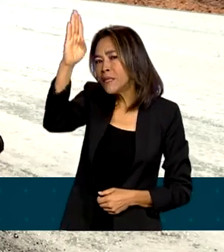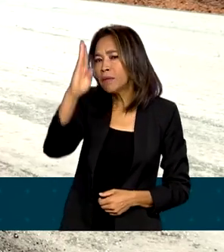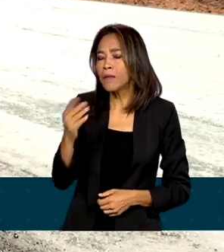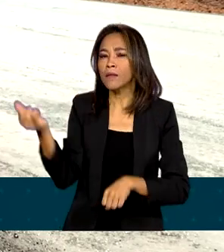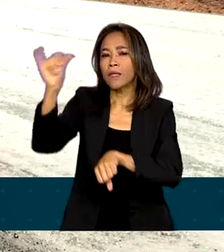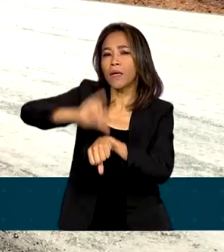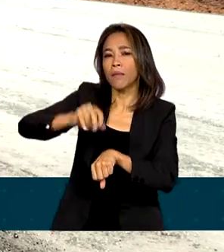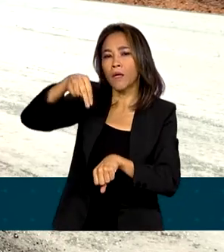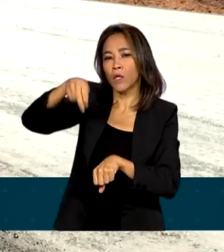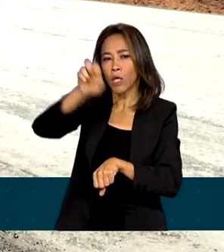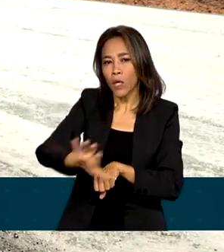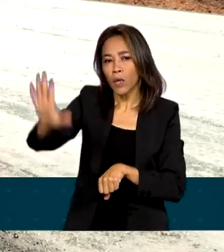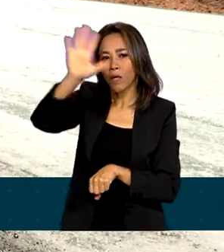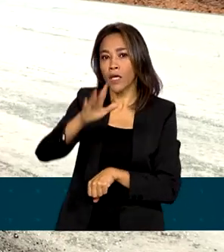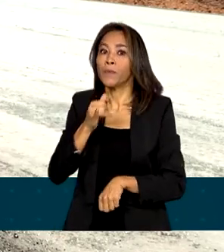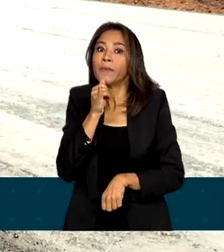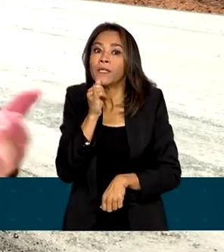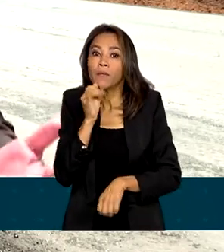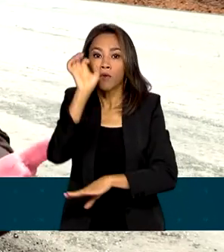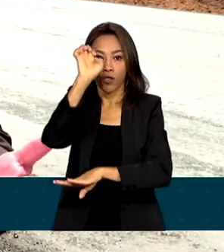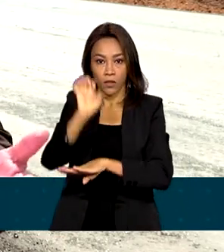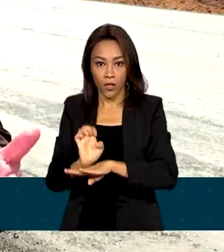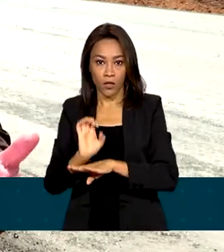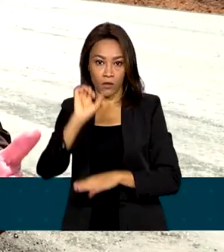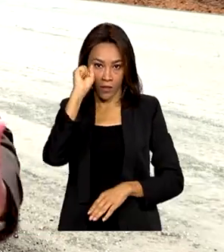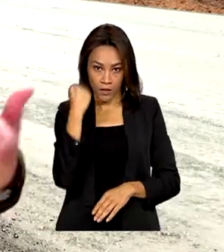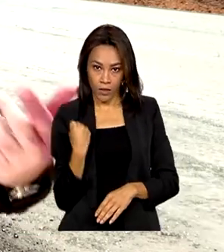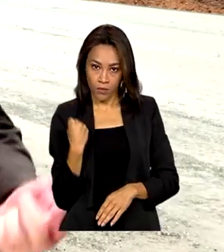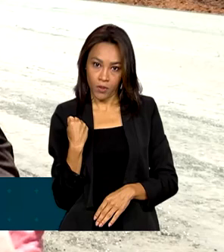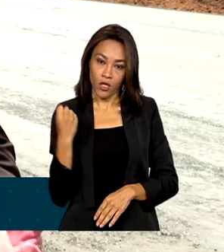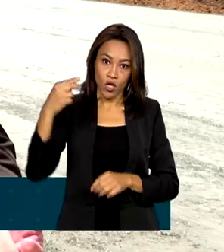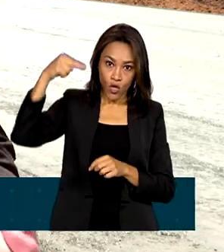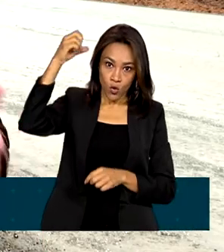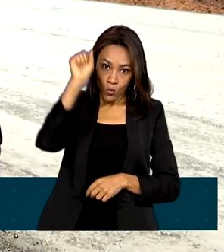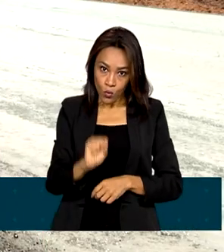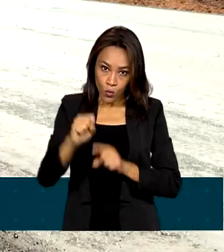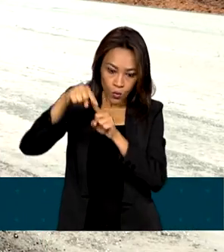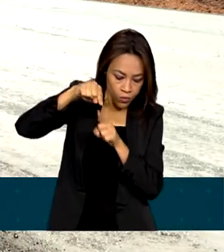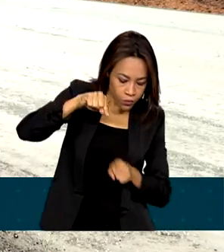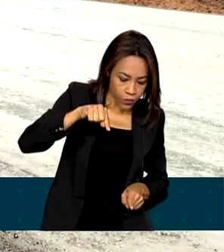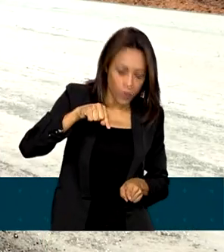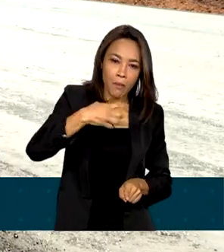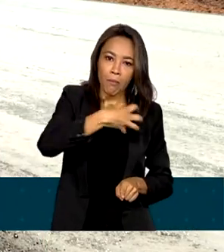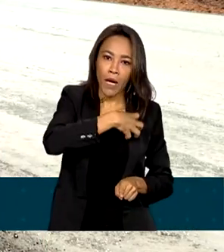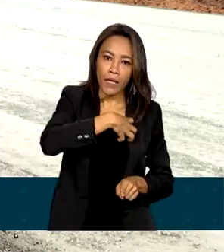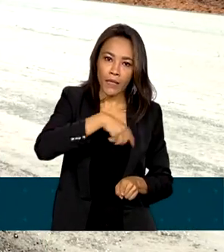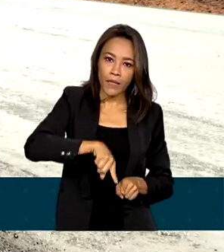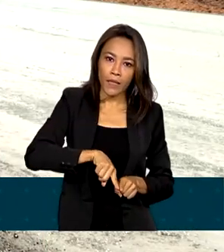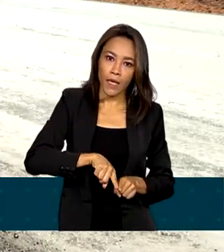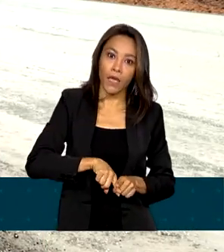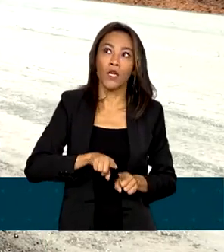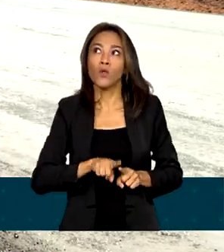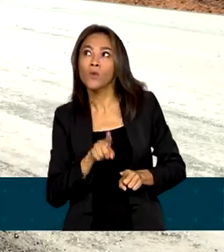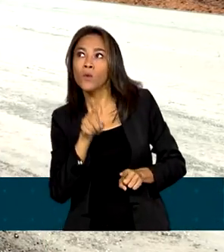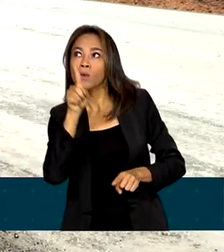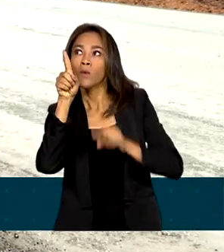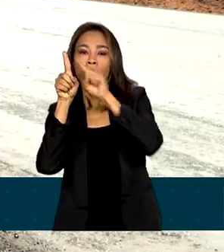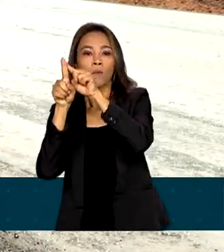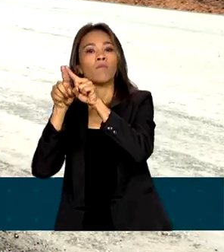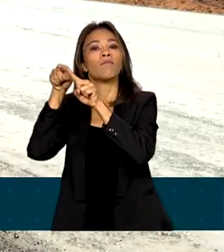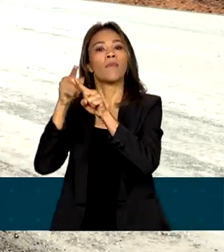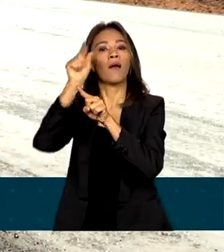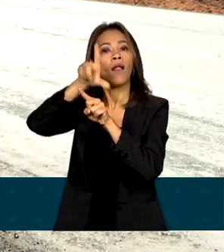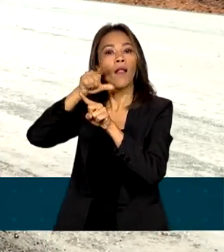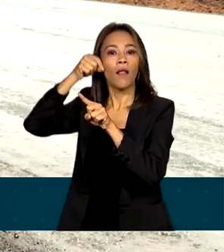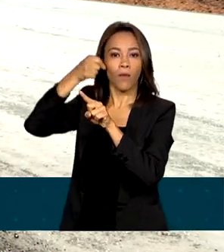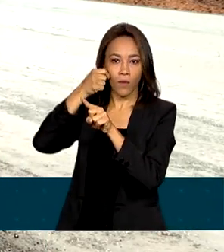No caso de Sergipe, por exemplo, pelo sul se chega até a Bahia, pelo norte até Alagoas. Nesse trecho